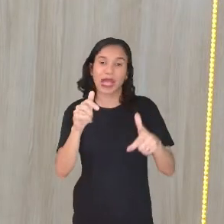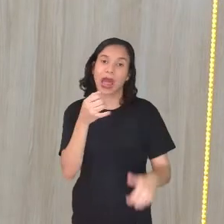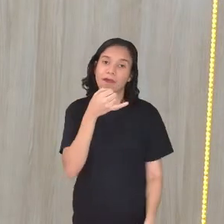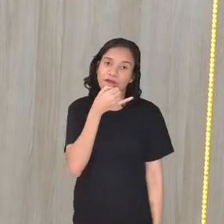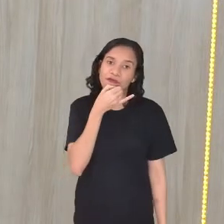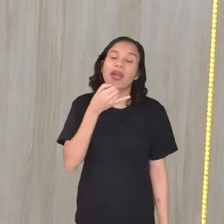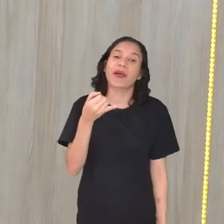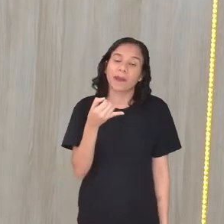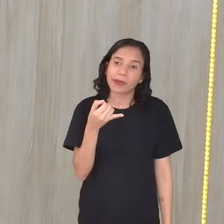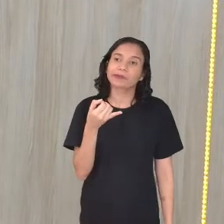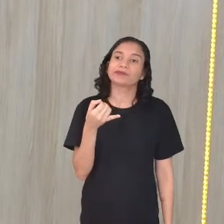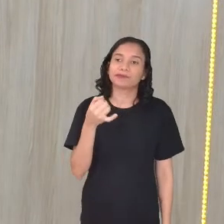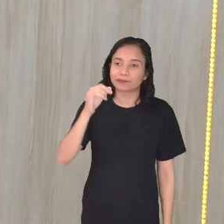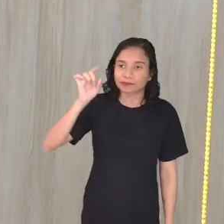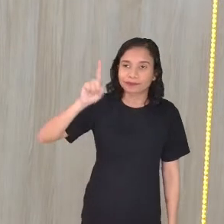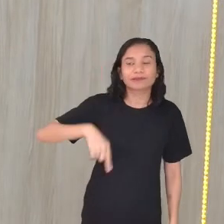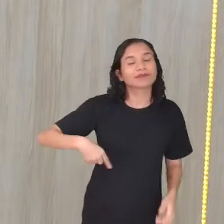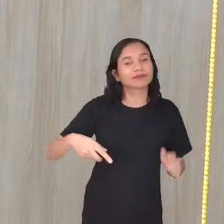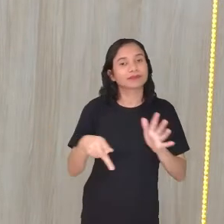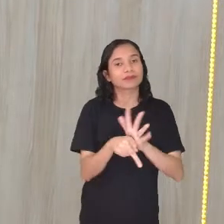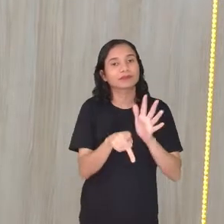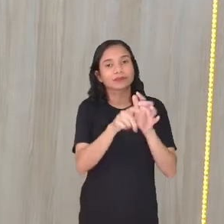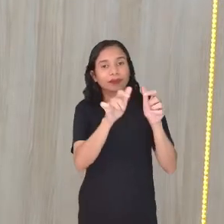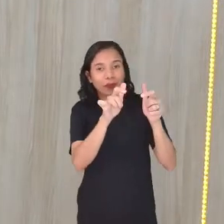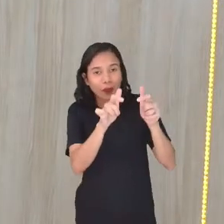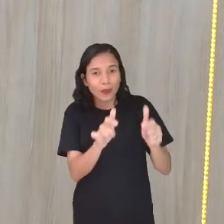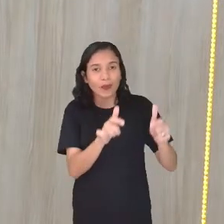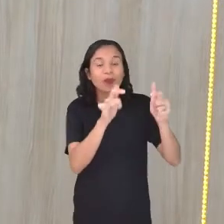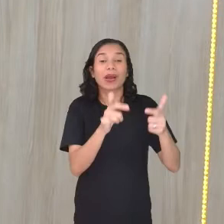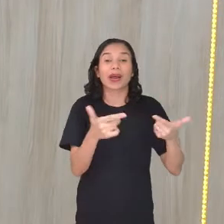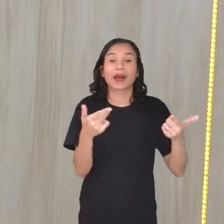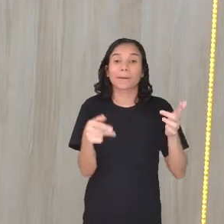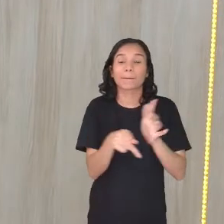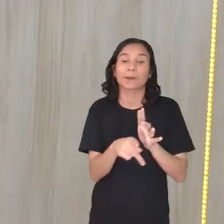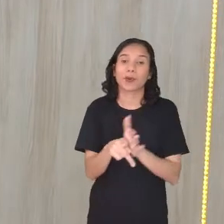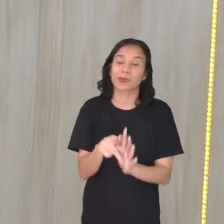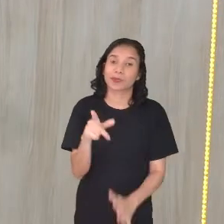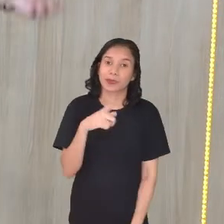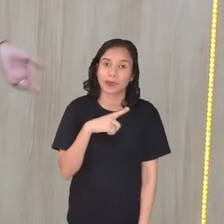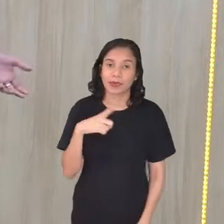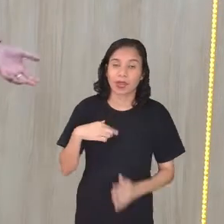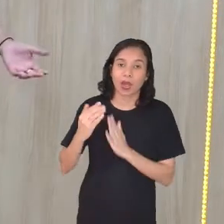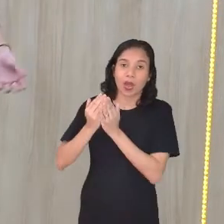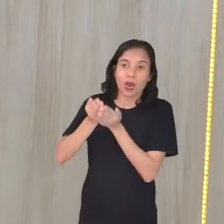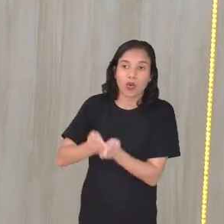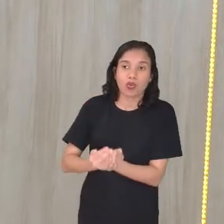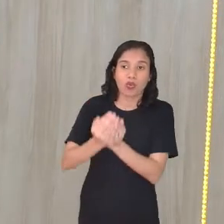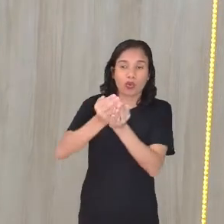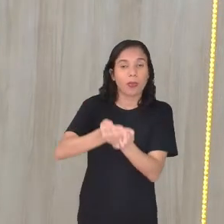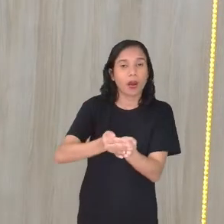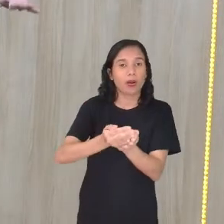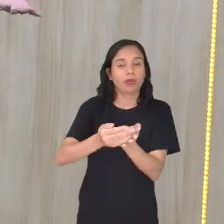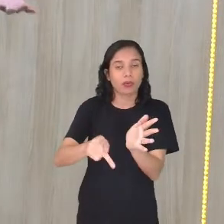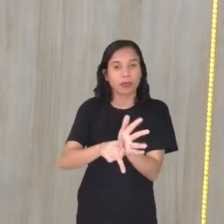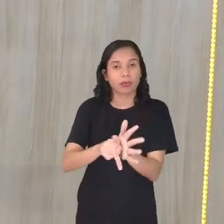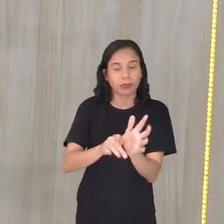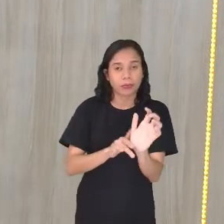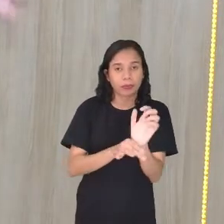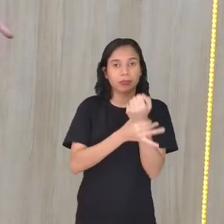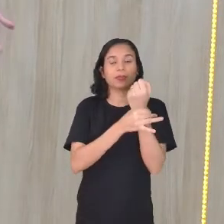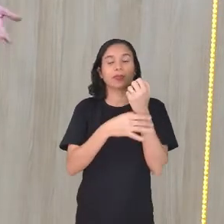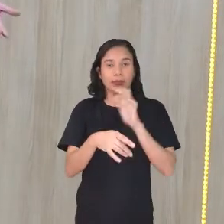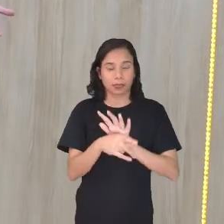infelizmente, foi um lugar, né? Onde chegavam aí os barcos ancoravam e as